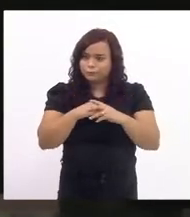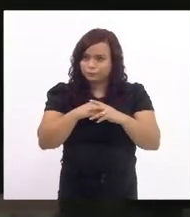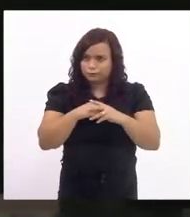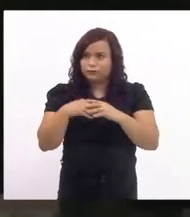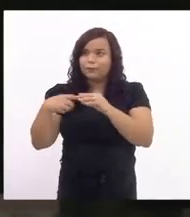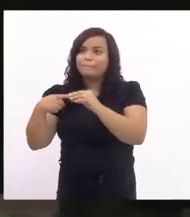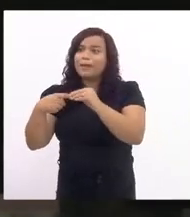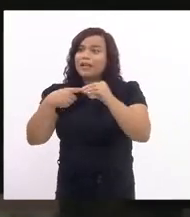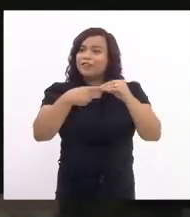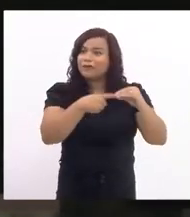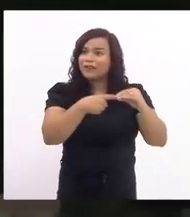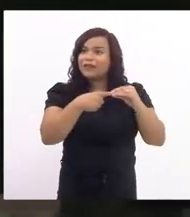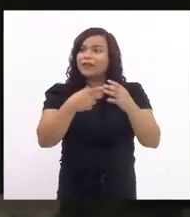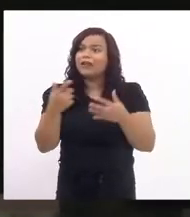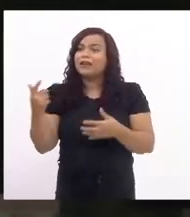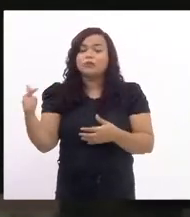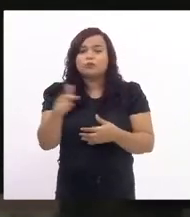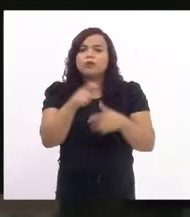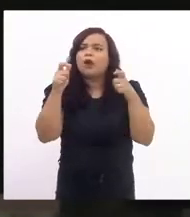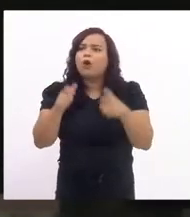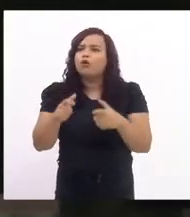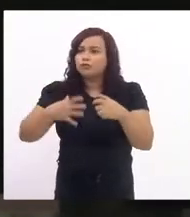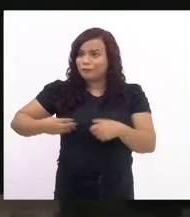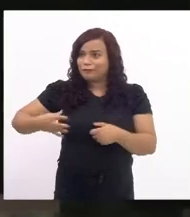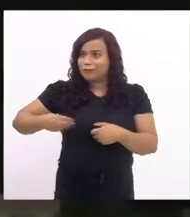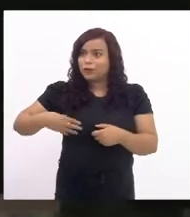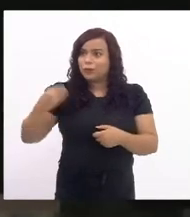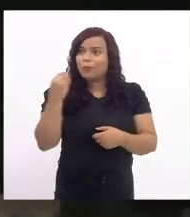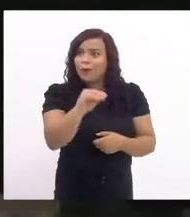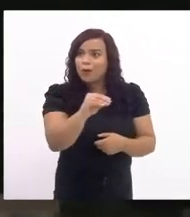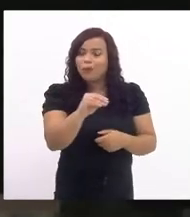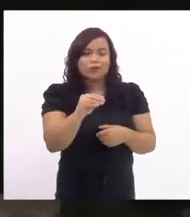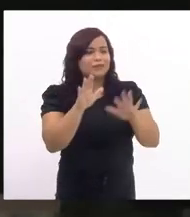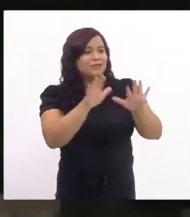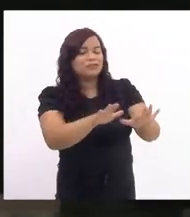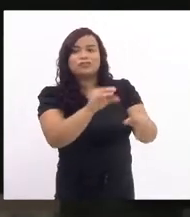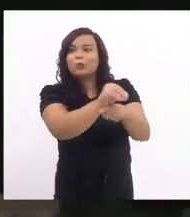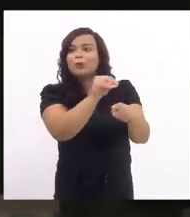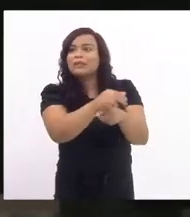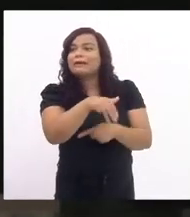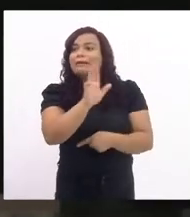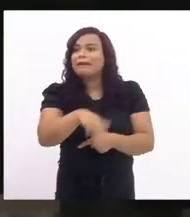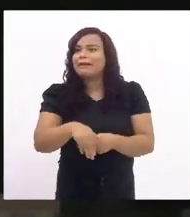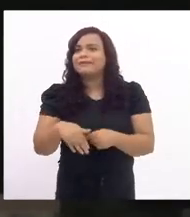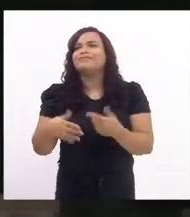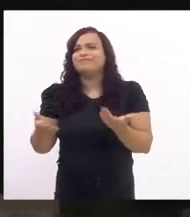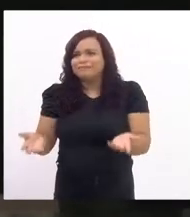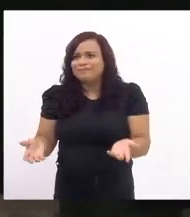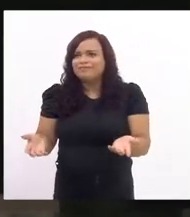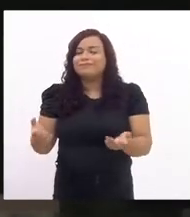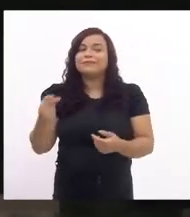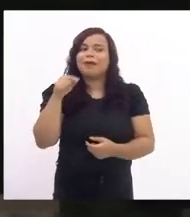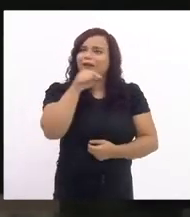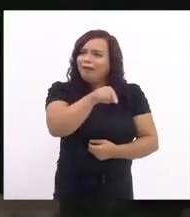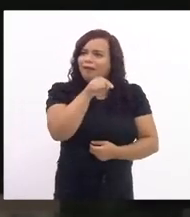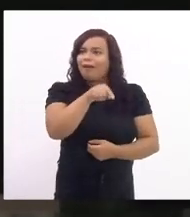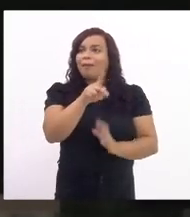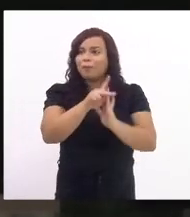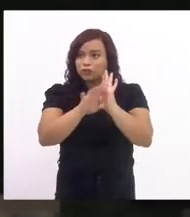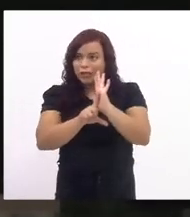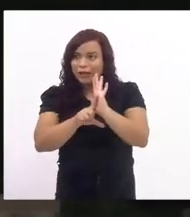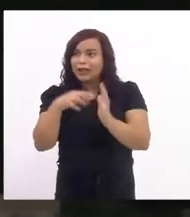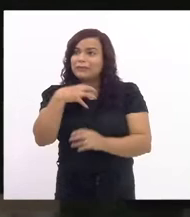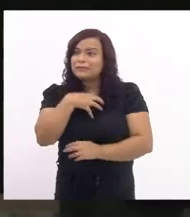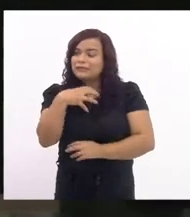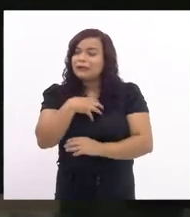então esse é um projeto de lei que tem uma sensibilidade muito grande né e